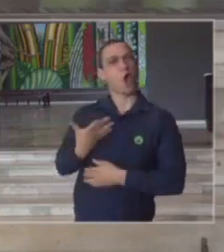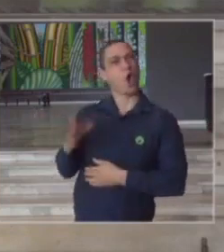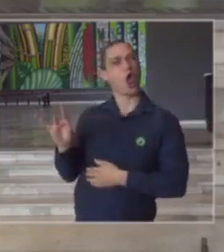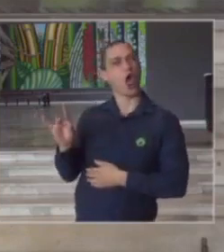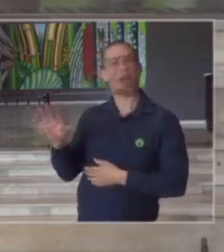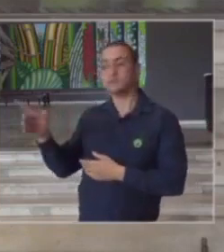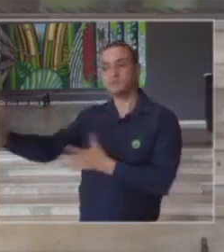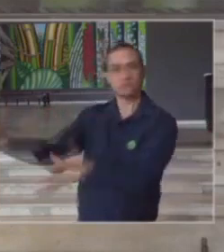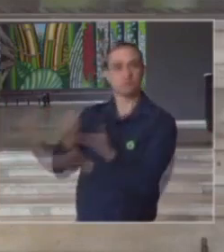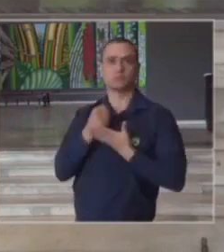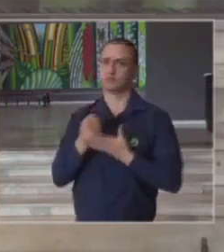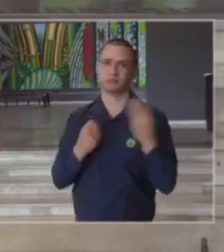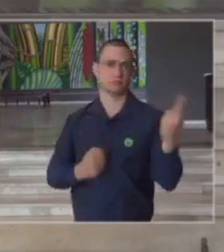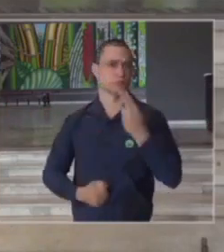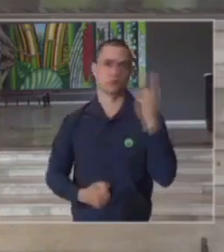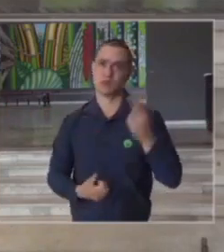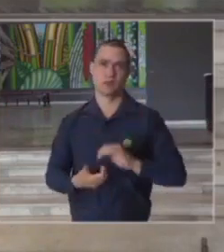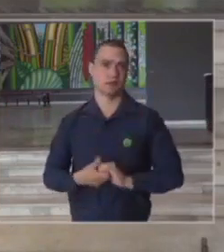circunstâncias